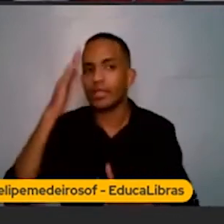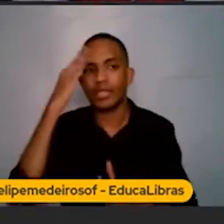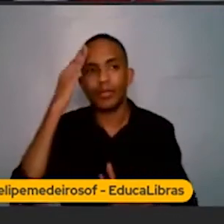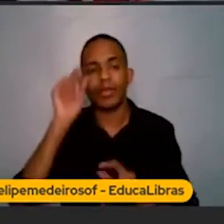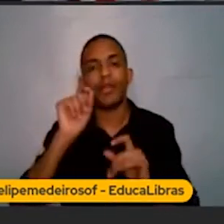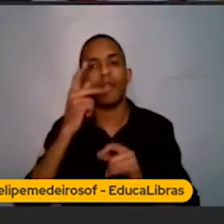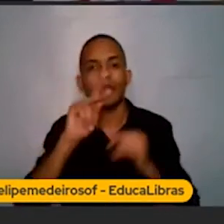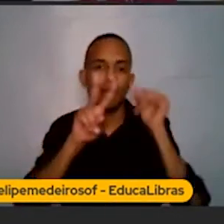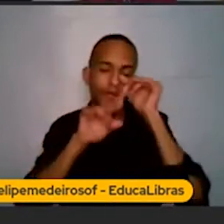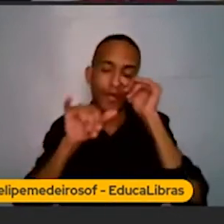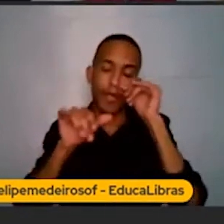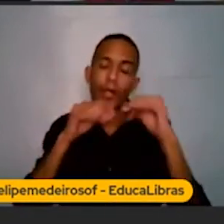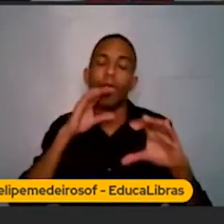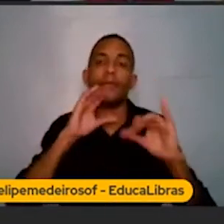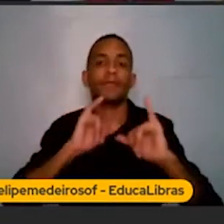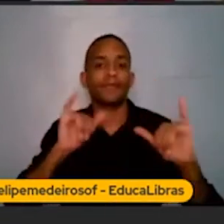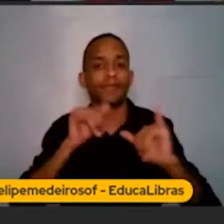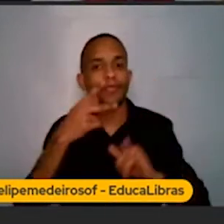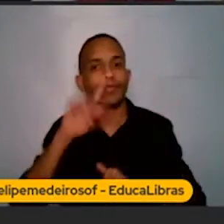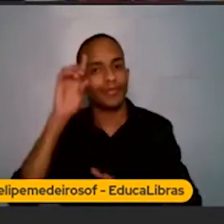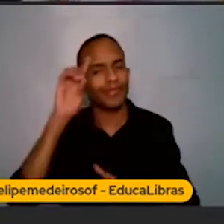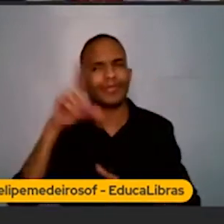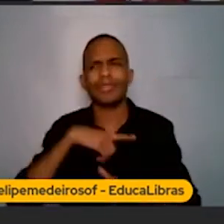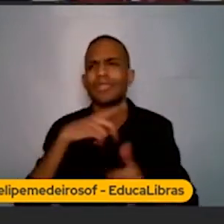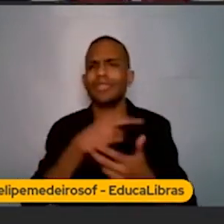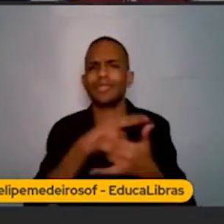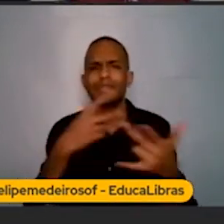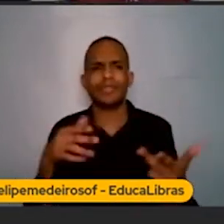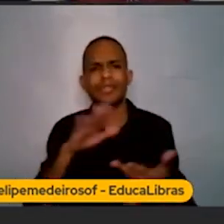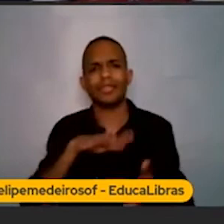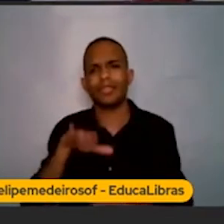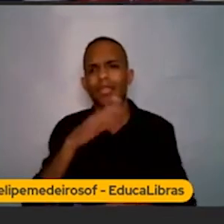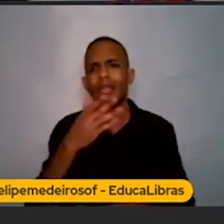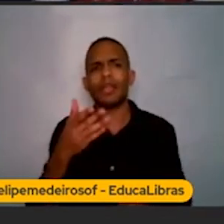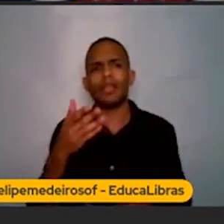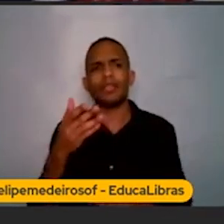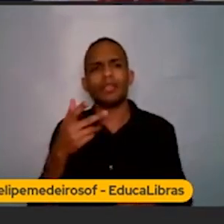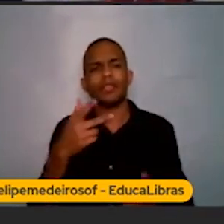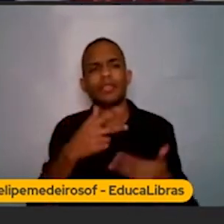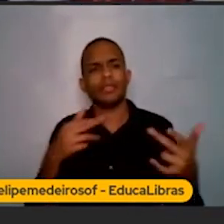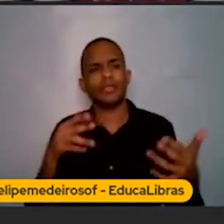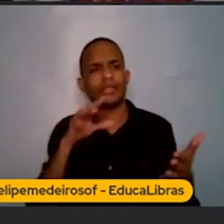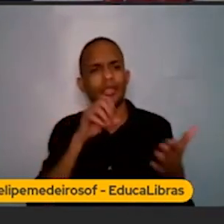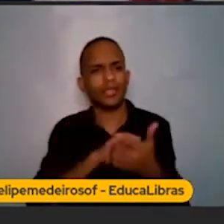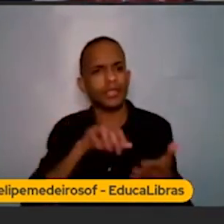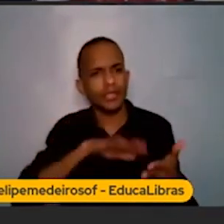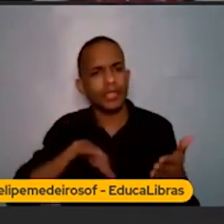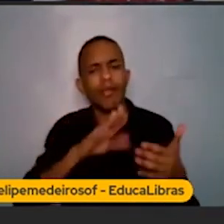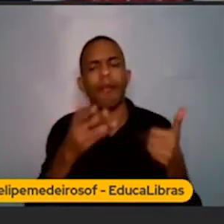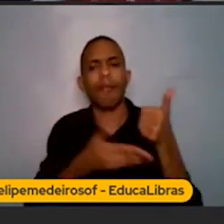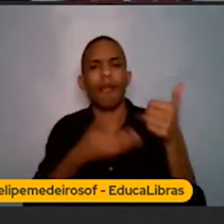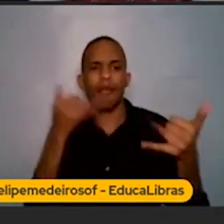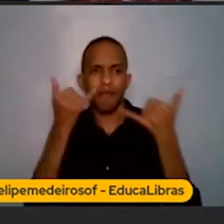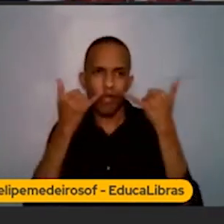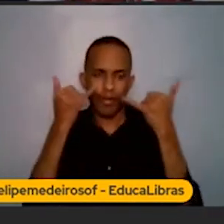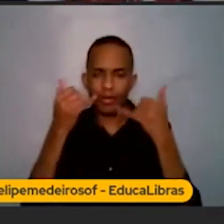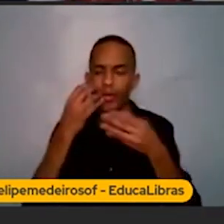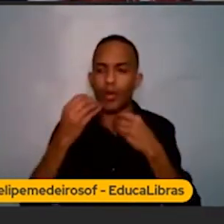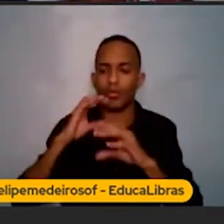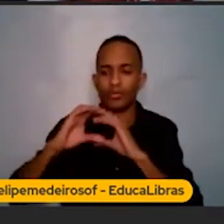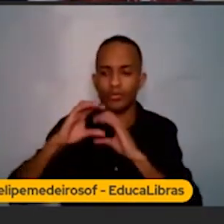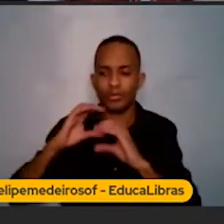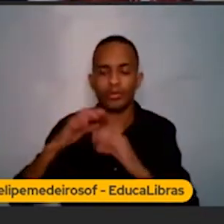você vai comunicar naquele dia. Então, tem muitas newsletters, né? Que são quando as pessoas se inscrevem na base de e-mail para receber uma comunicação.